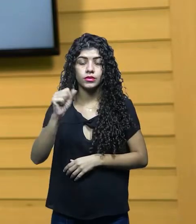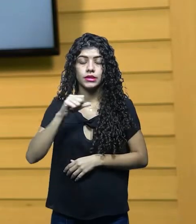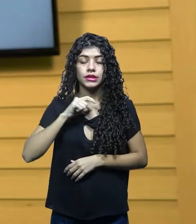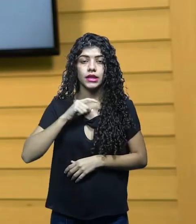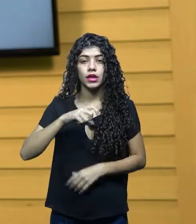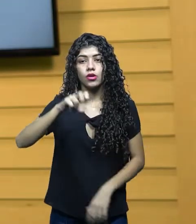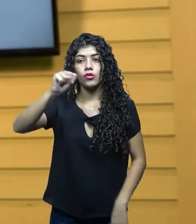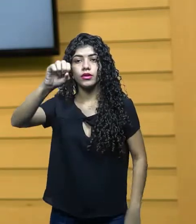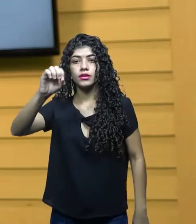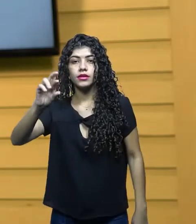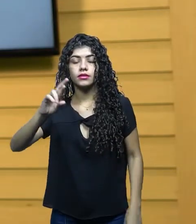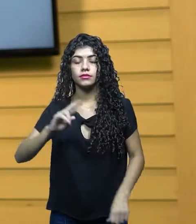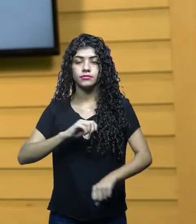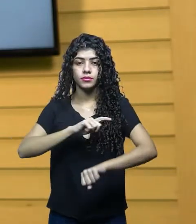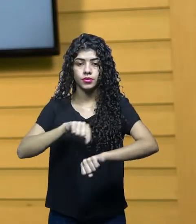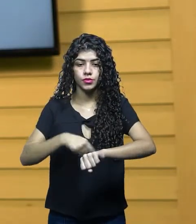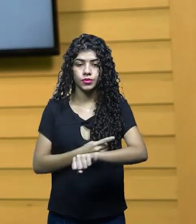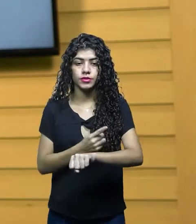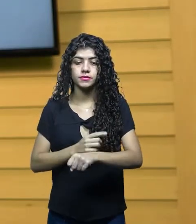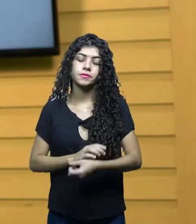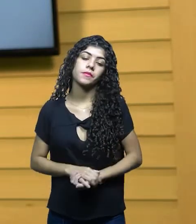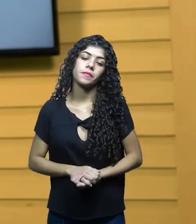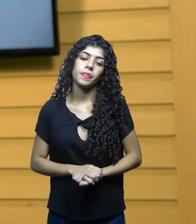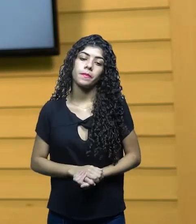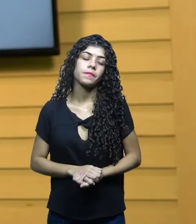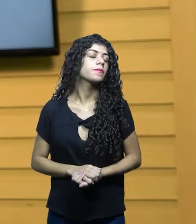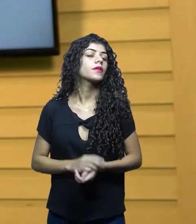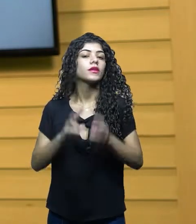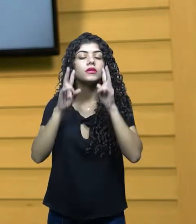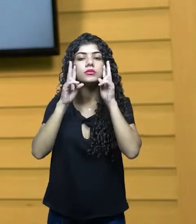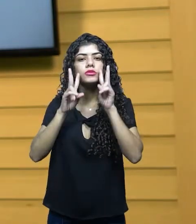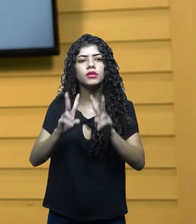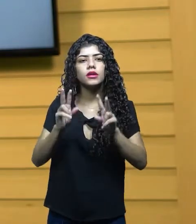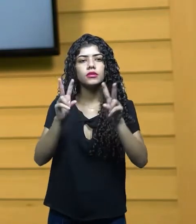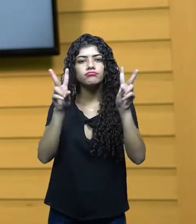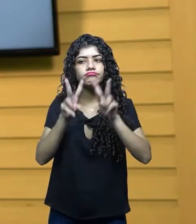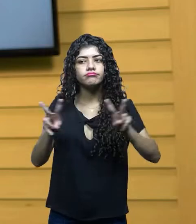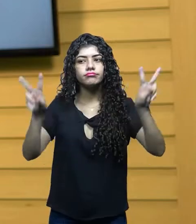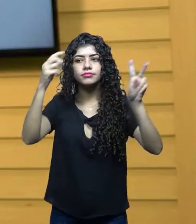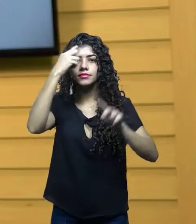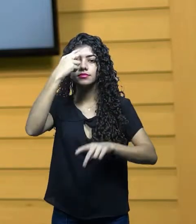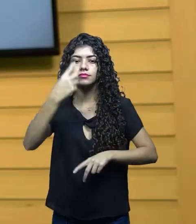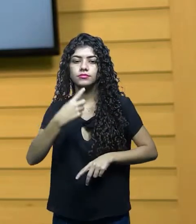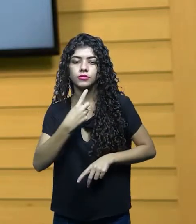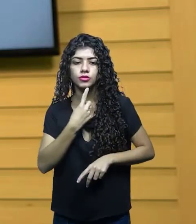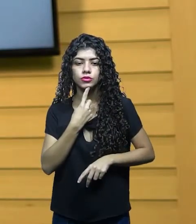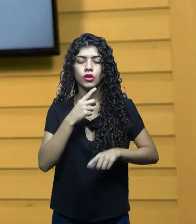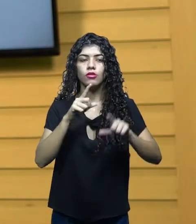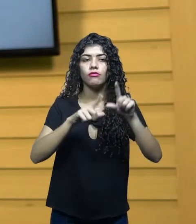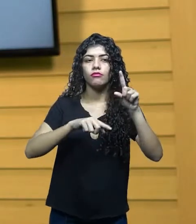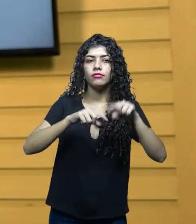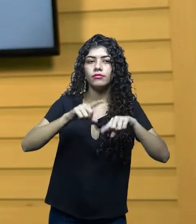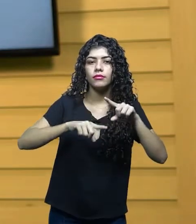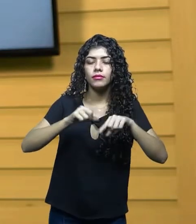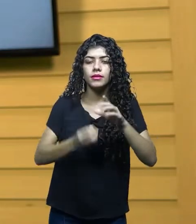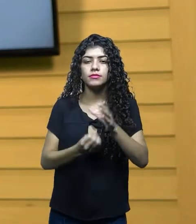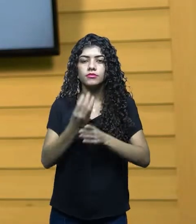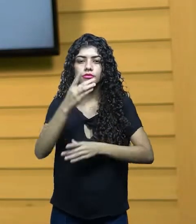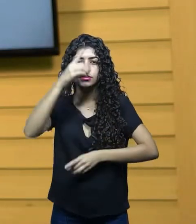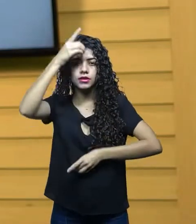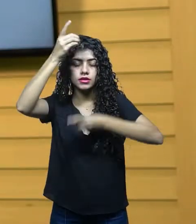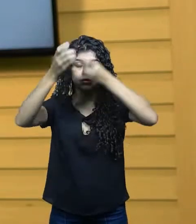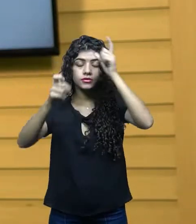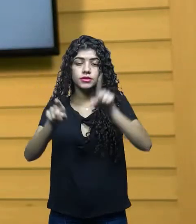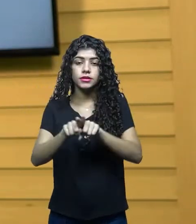totalizando 80 horas de cargo horário. Ao longo do curso, veremos panorama no mercado audiovisual, elementos criativos do